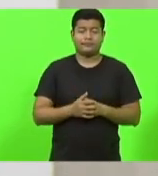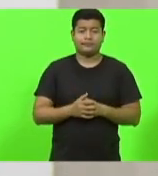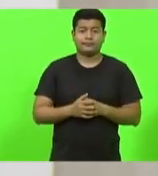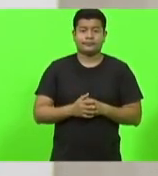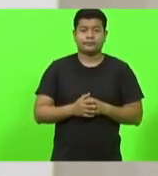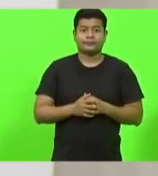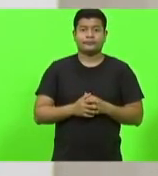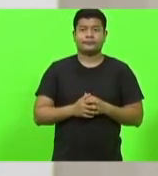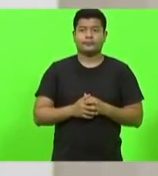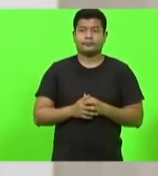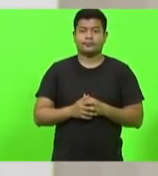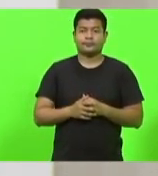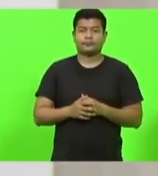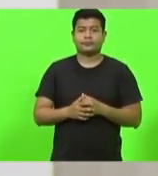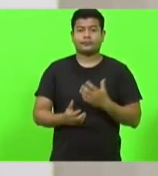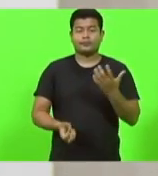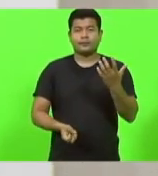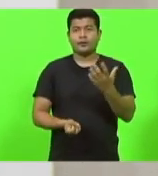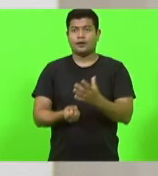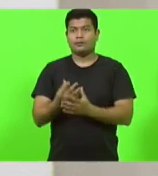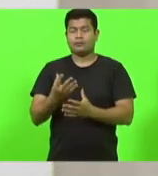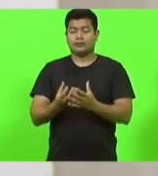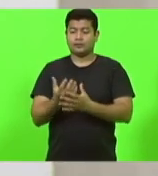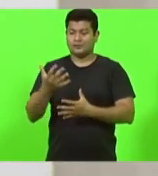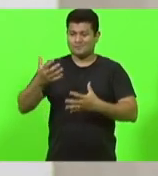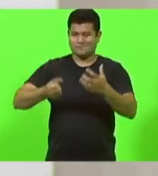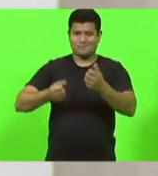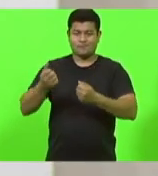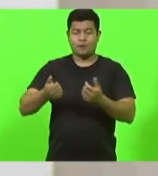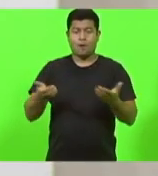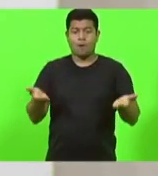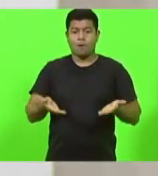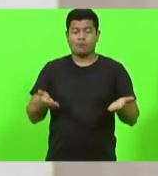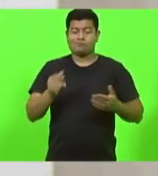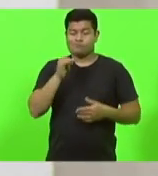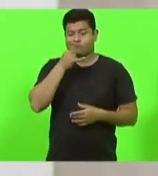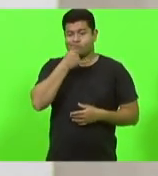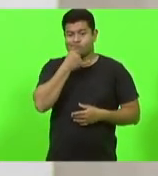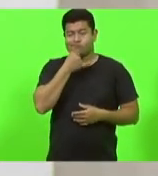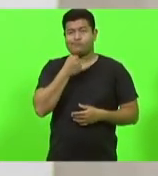a produção de leite hoje, infelizmente,